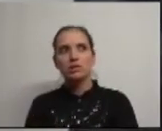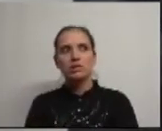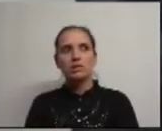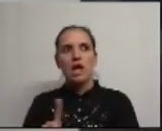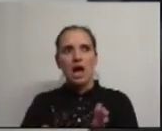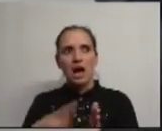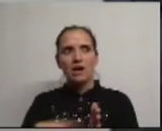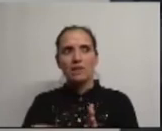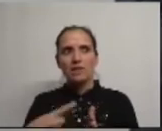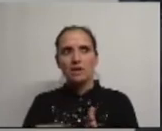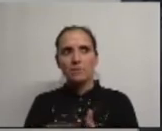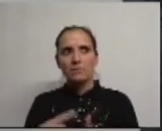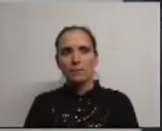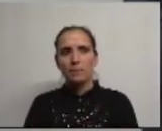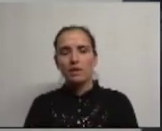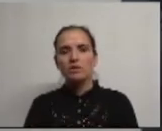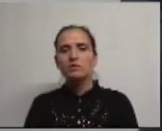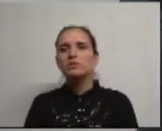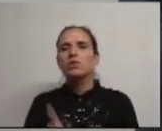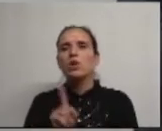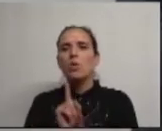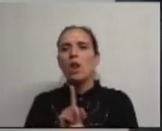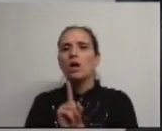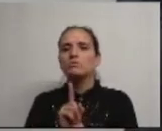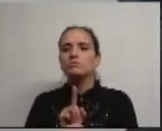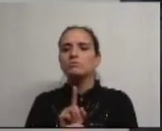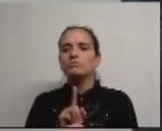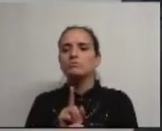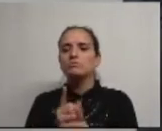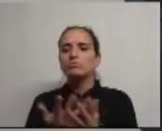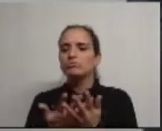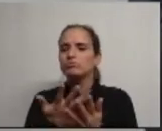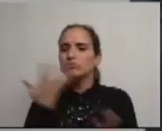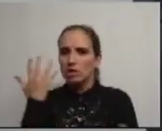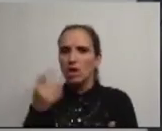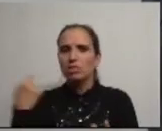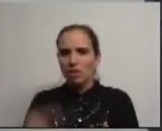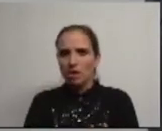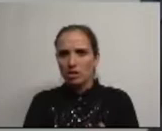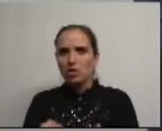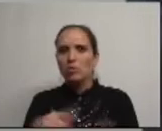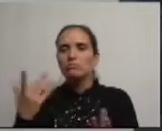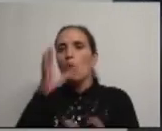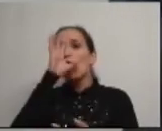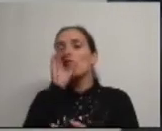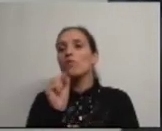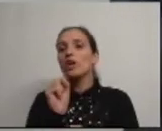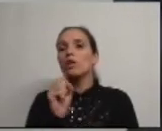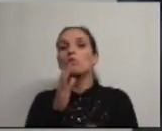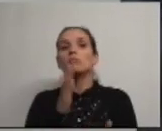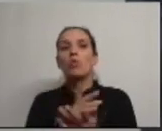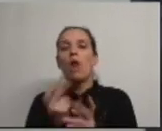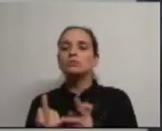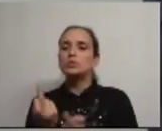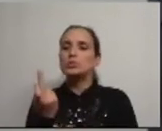Agda está em contracírculo virtuoso. Enquanto o Governo sobe